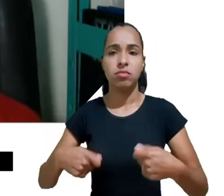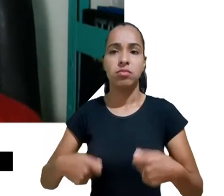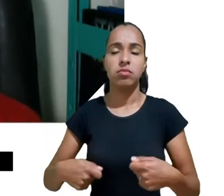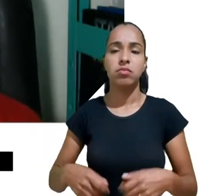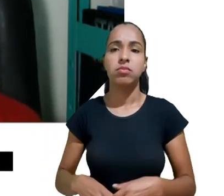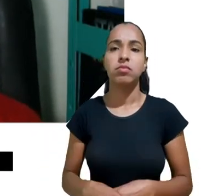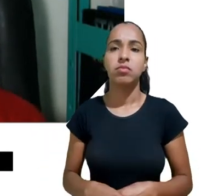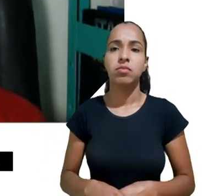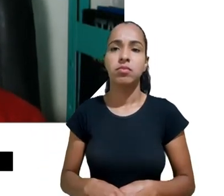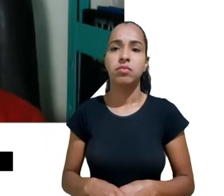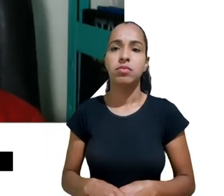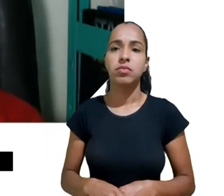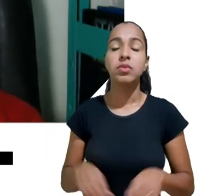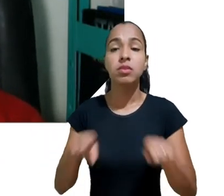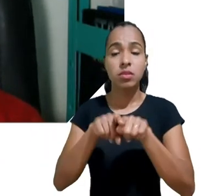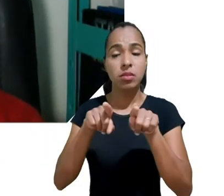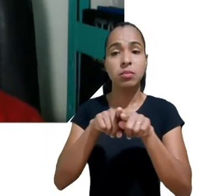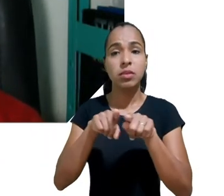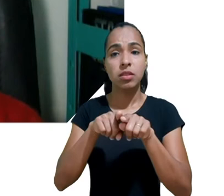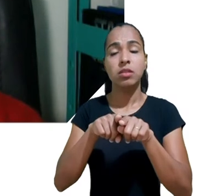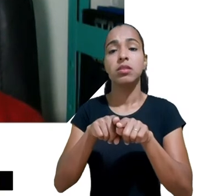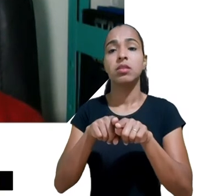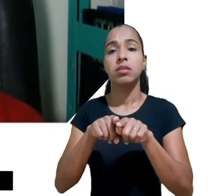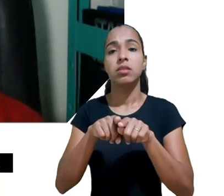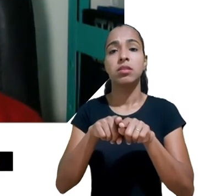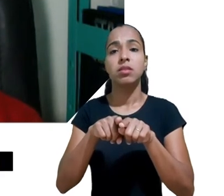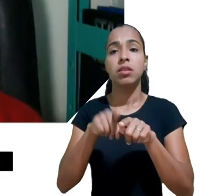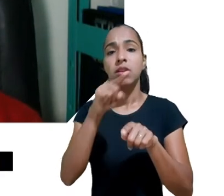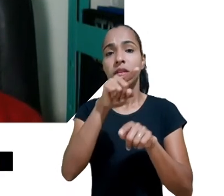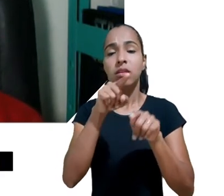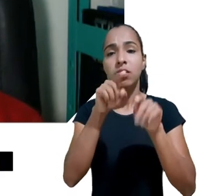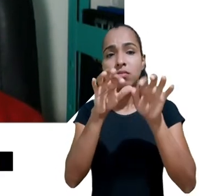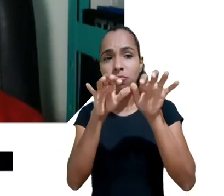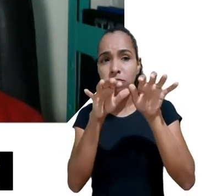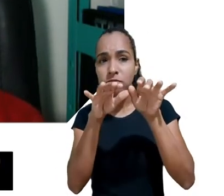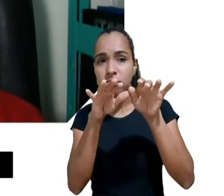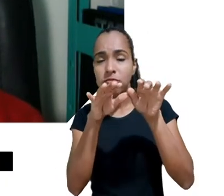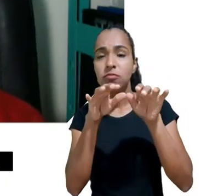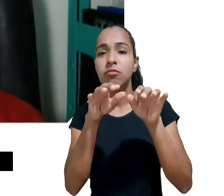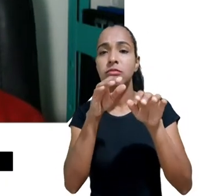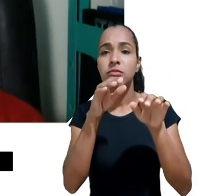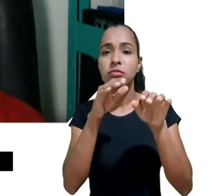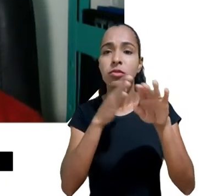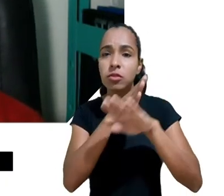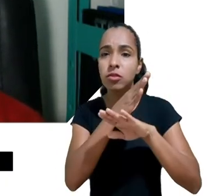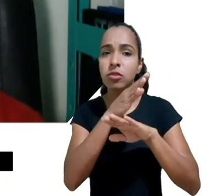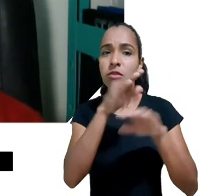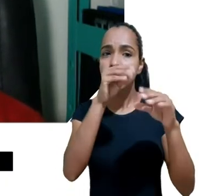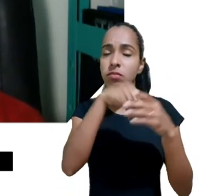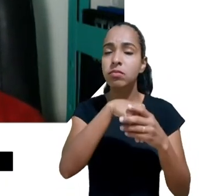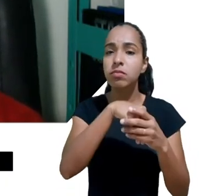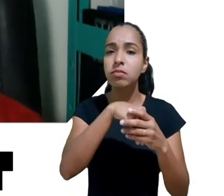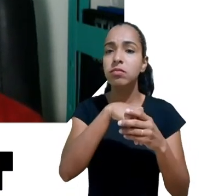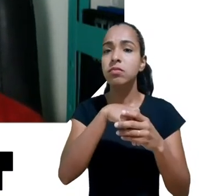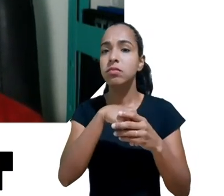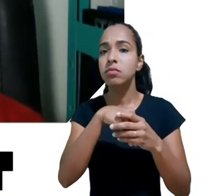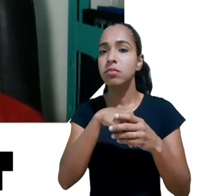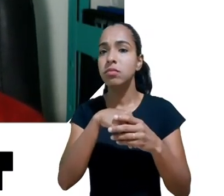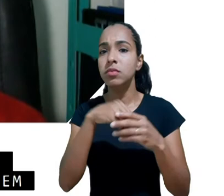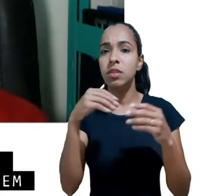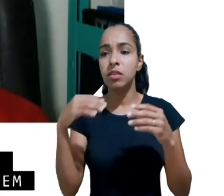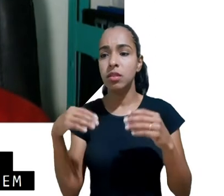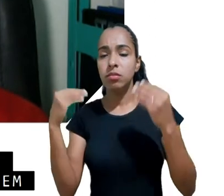ecossistema digital será que a gente está correto em compartilhar aquela imagem daquela criança sendo